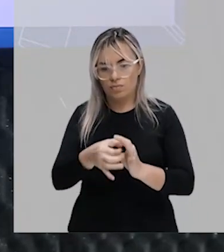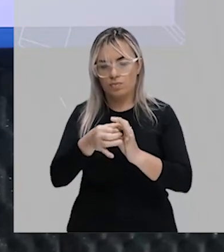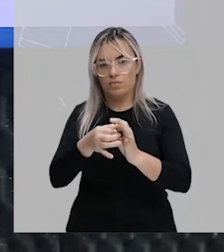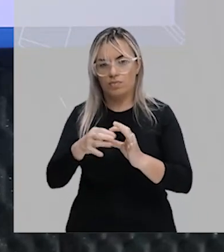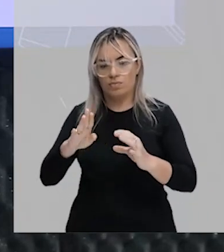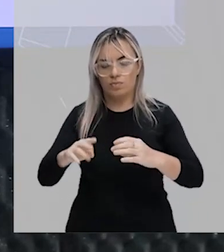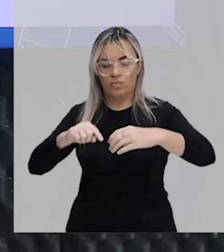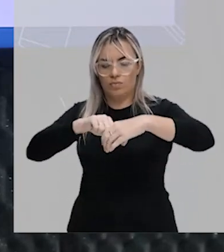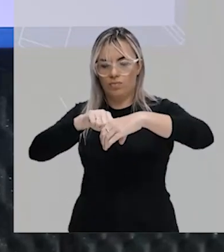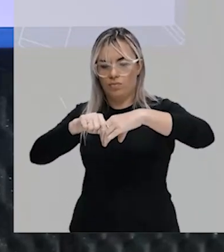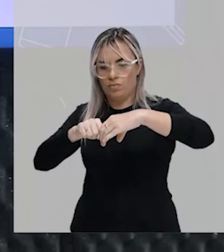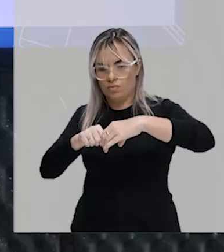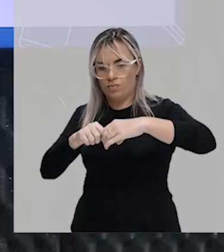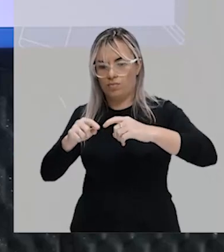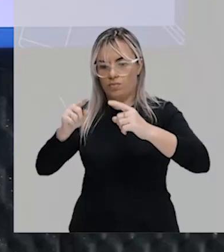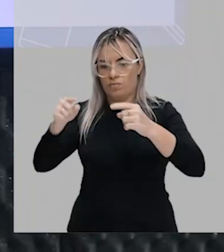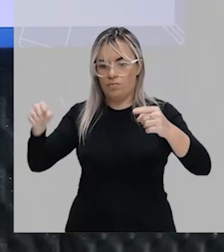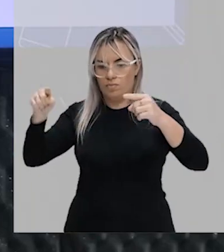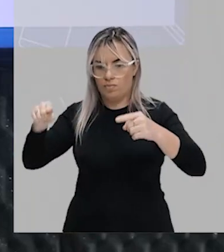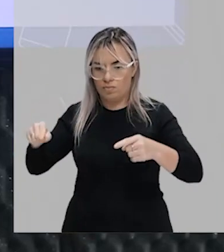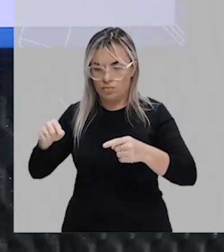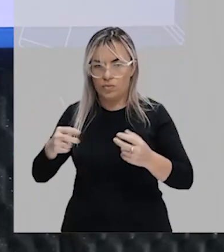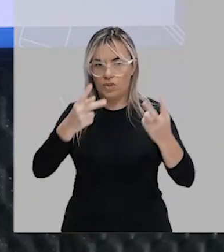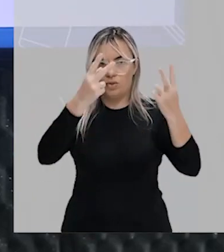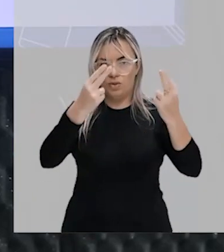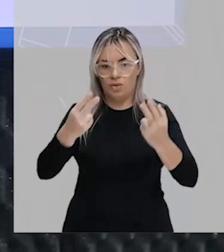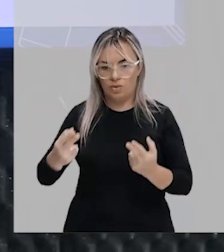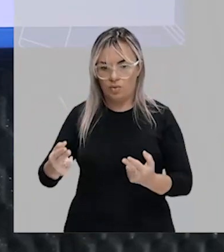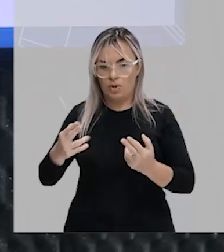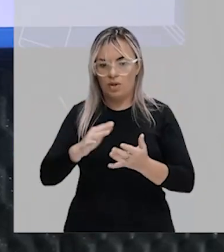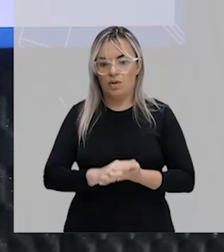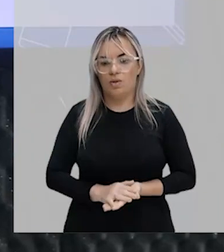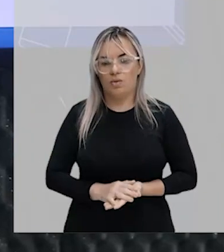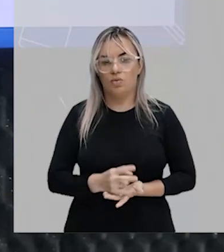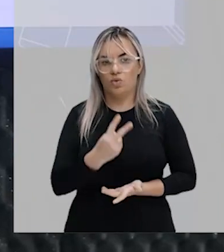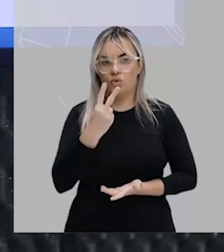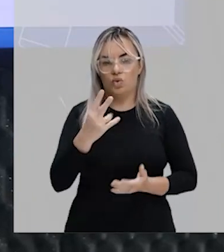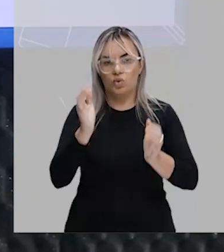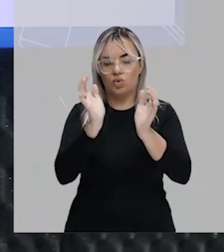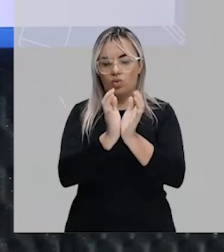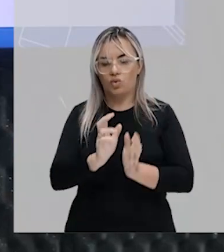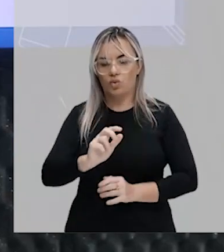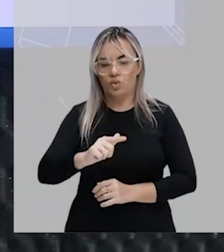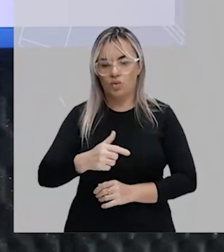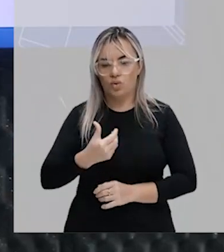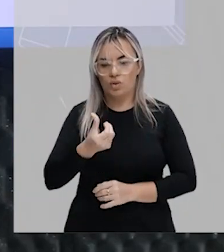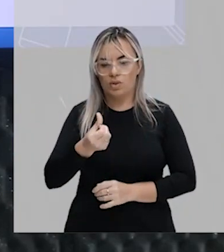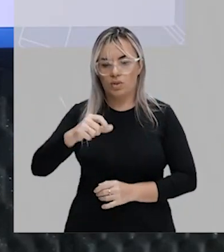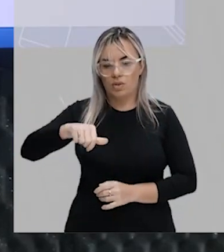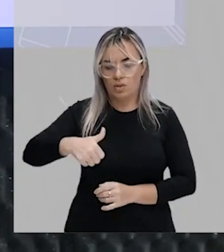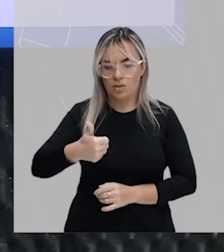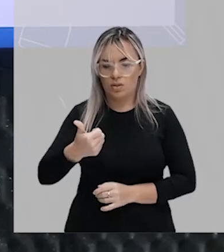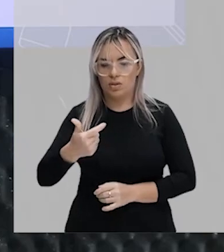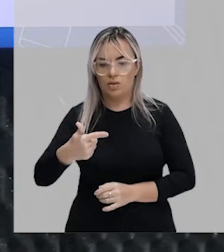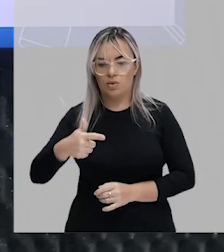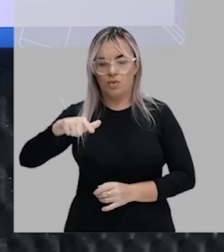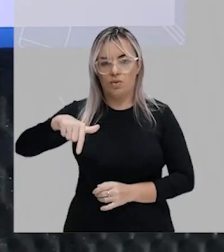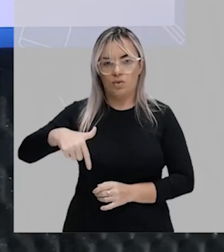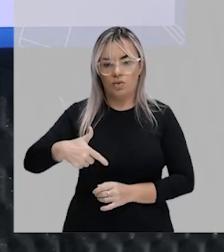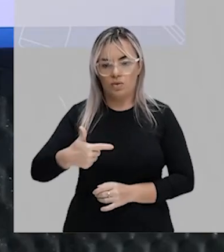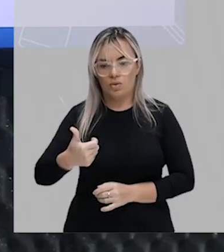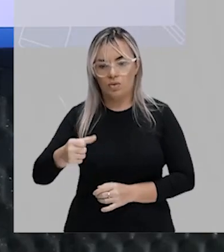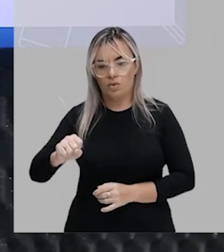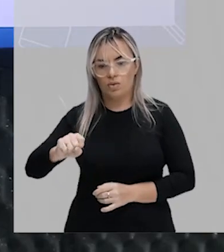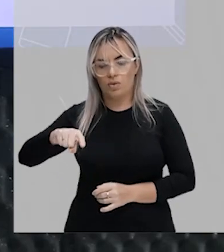que estão em comum. Então, eu tenho 6 em comum, 12 em comum, 18 em comum, 24 também em